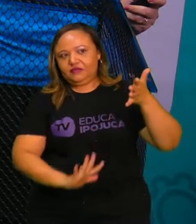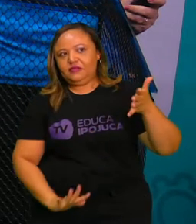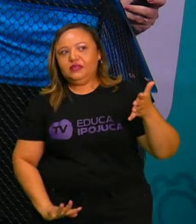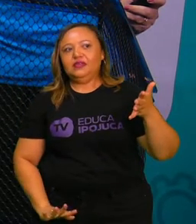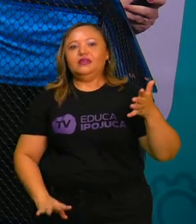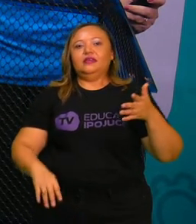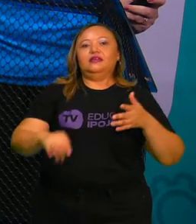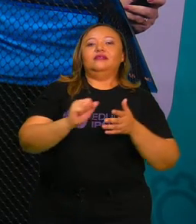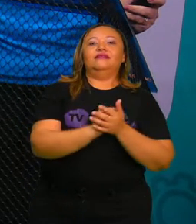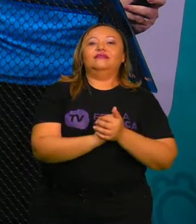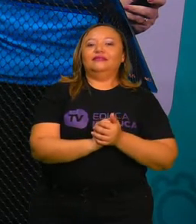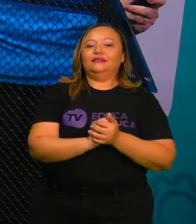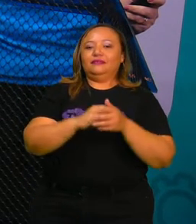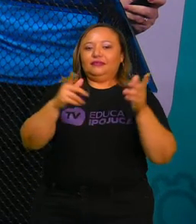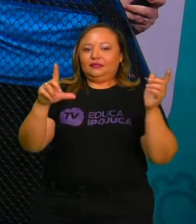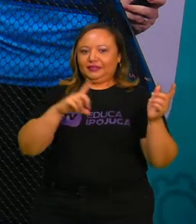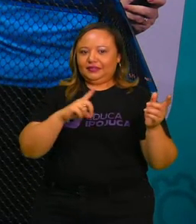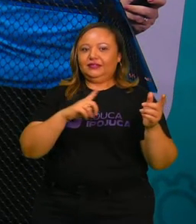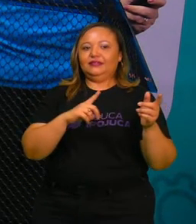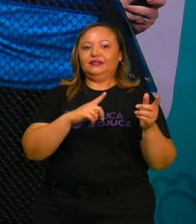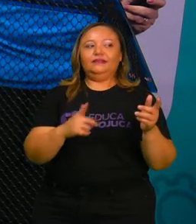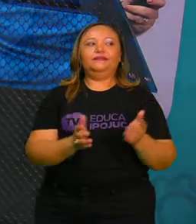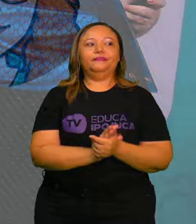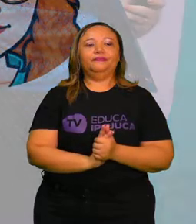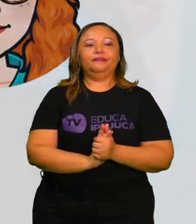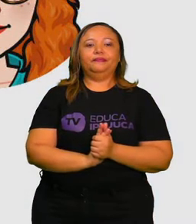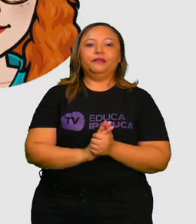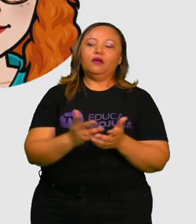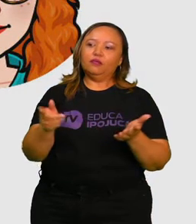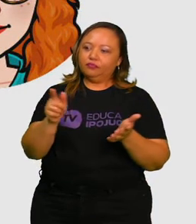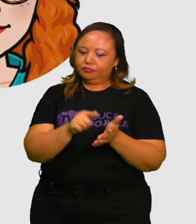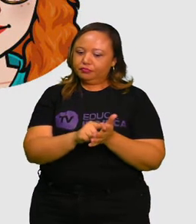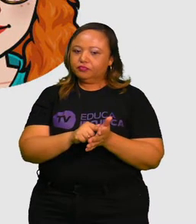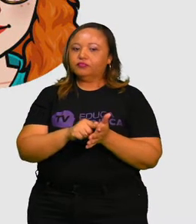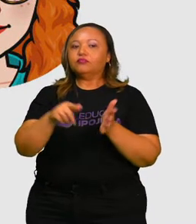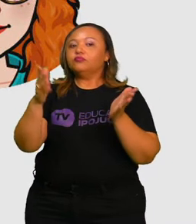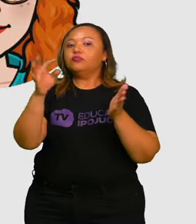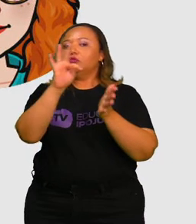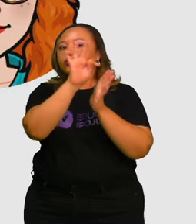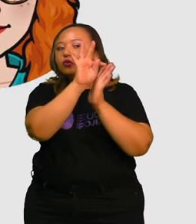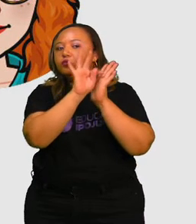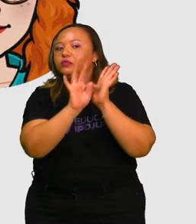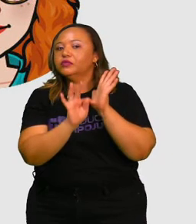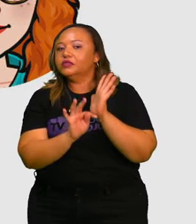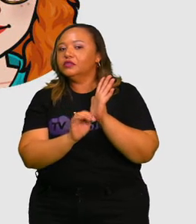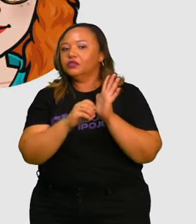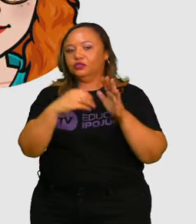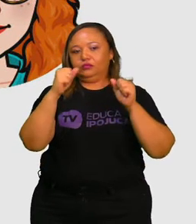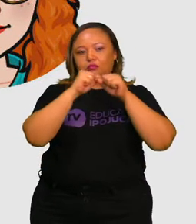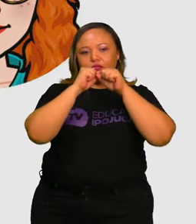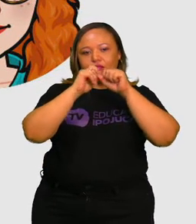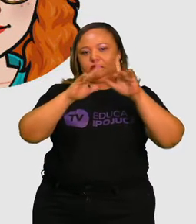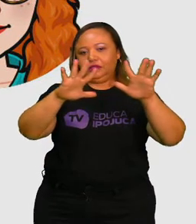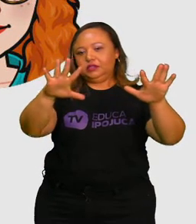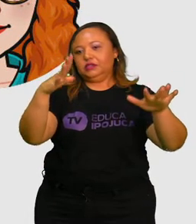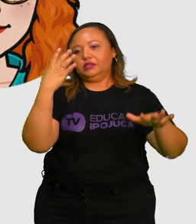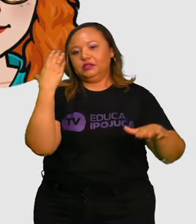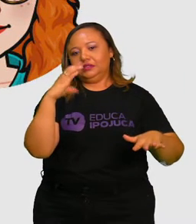vocês não esquecerem de mim, não esqueçam de fazer, tá? Então, bora lá. O texto de divulgação científica é